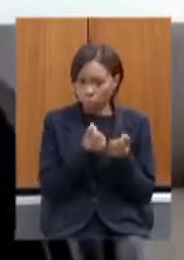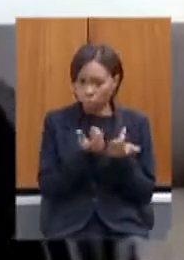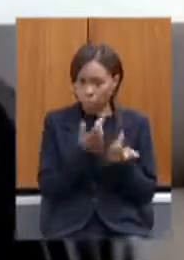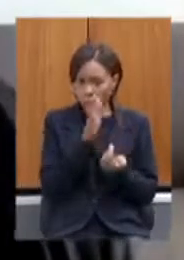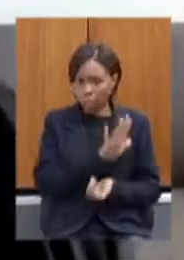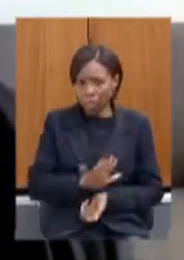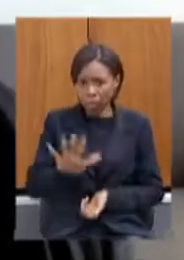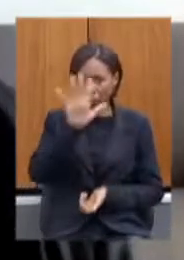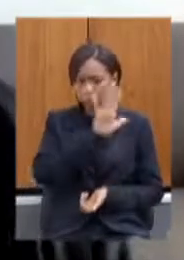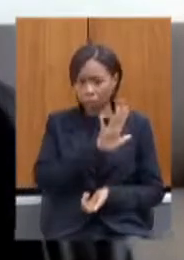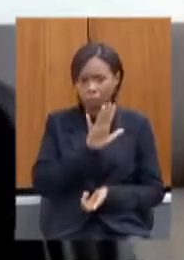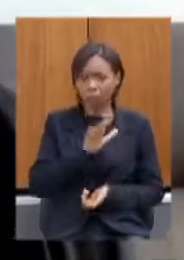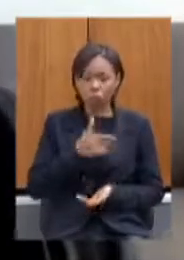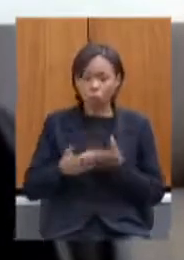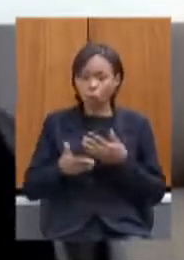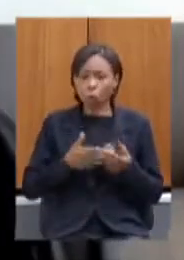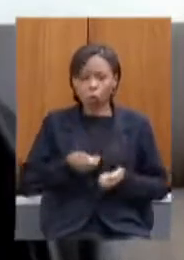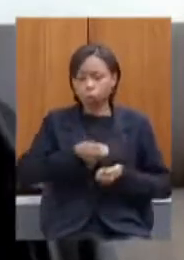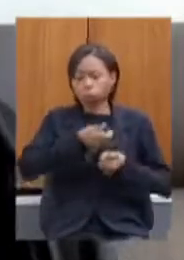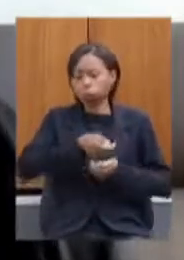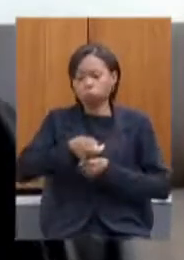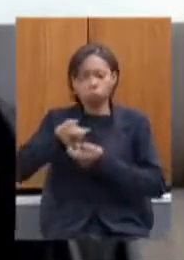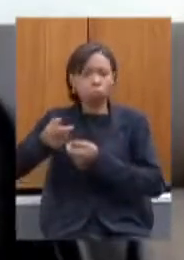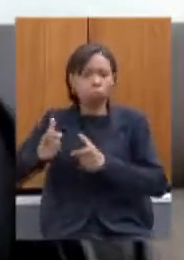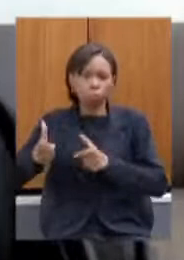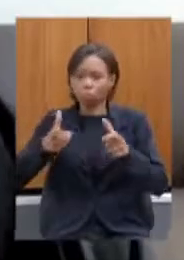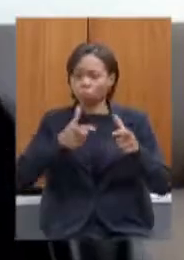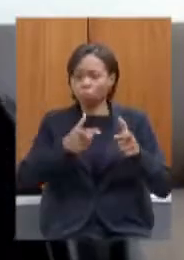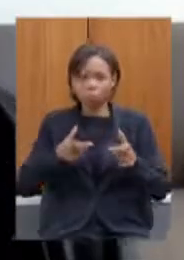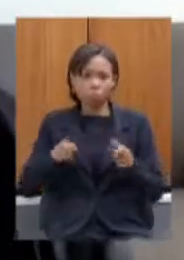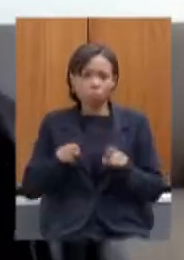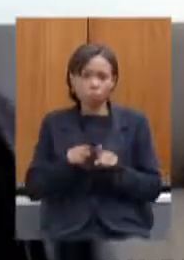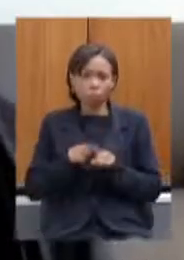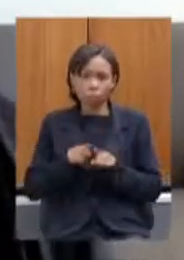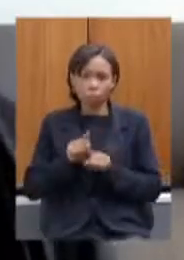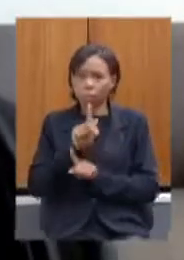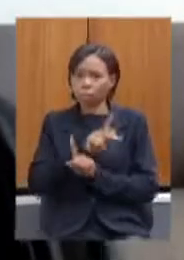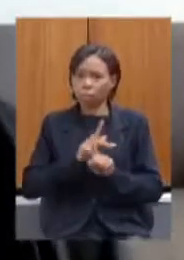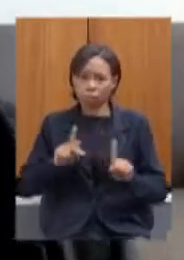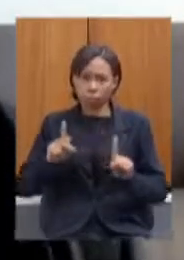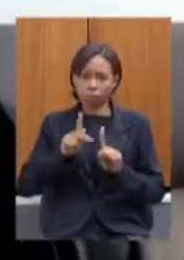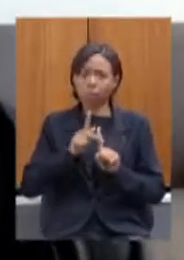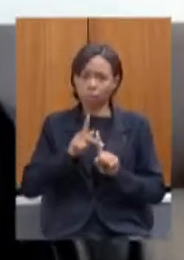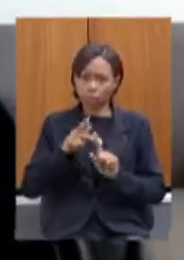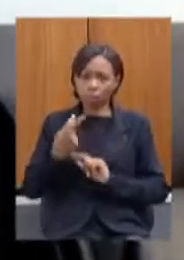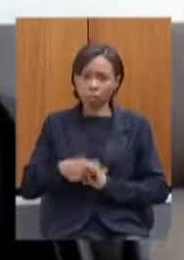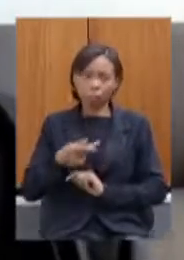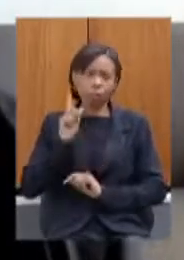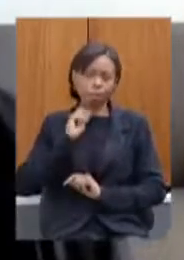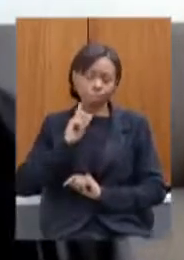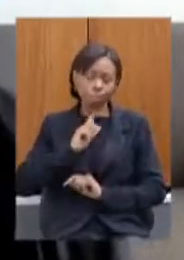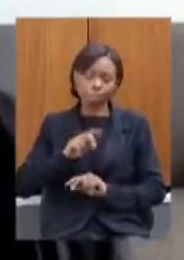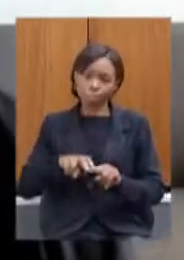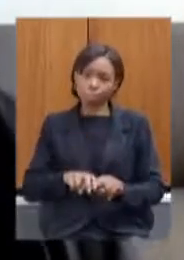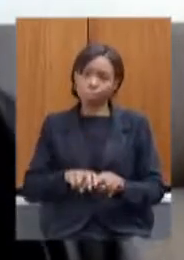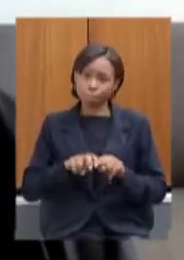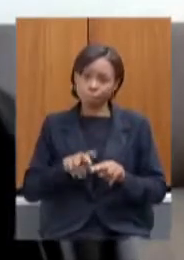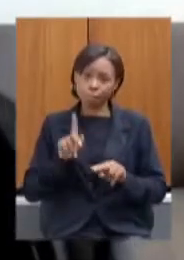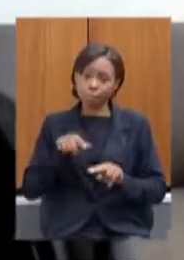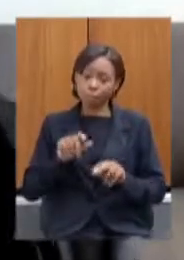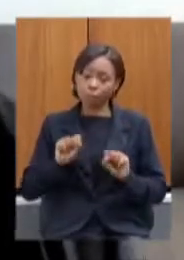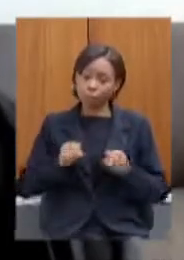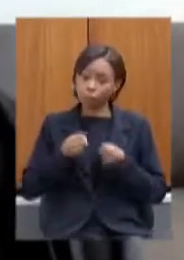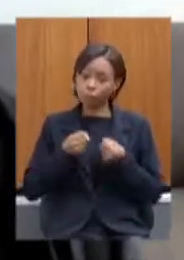inclusive na previdência para dar o equilíbrio fiscal a previdência de Minas Gerais portanto é um esforço de